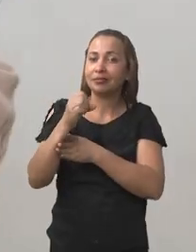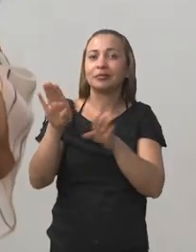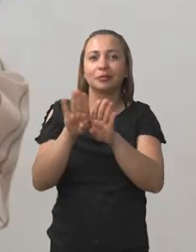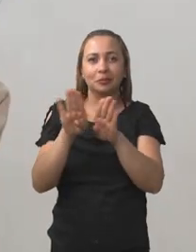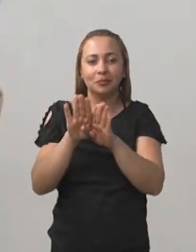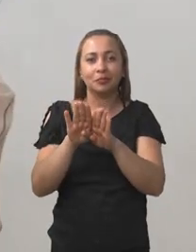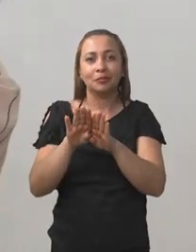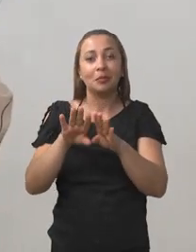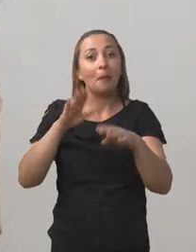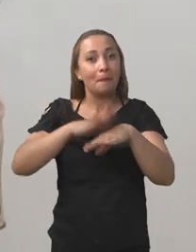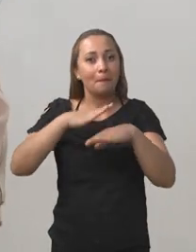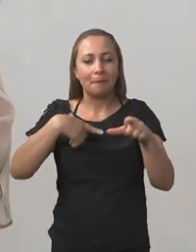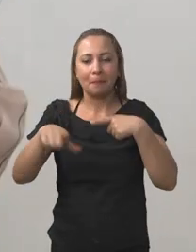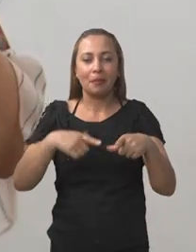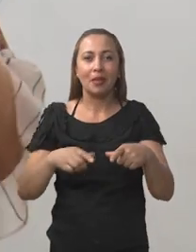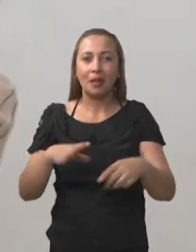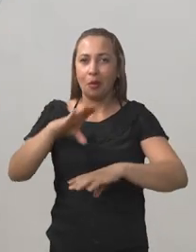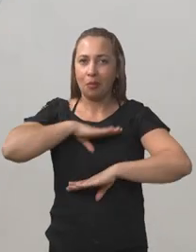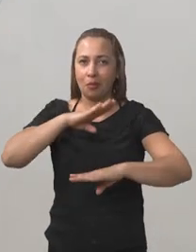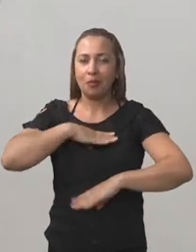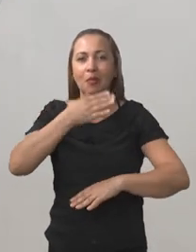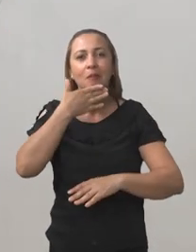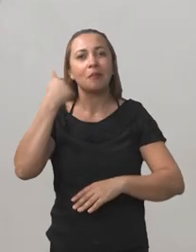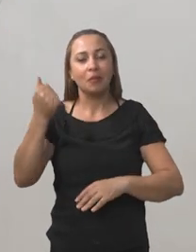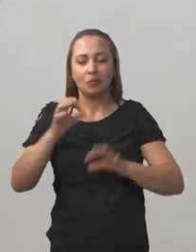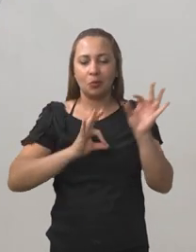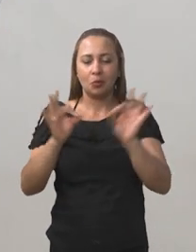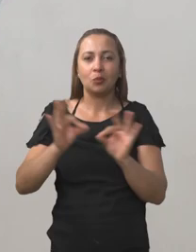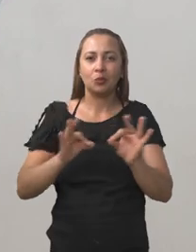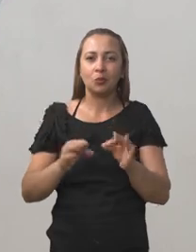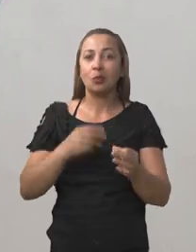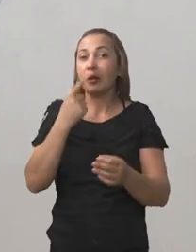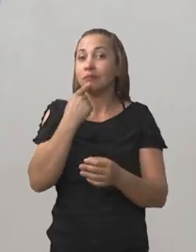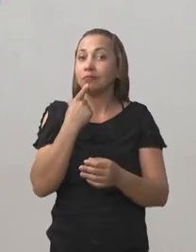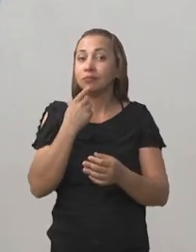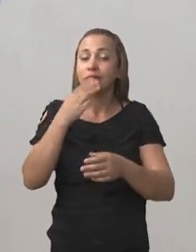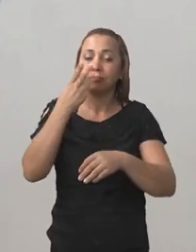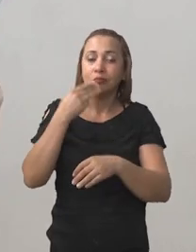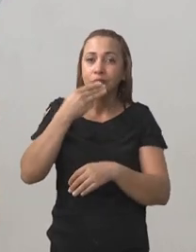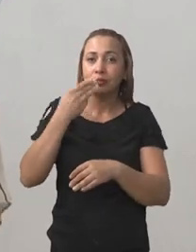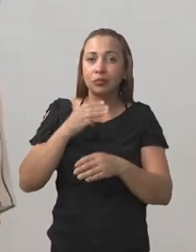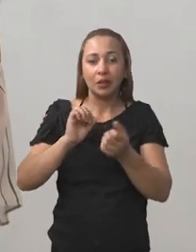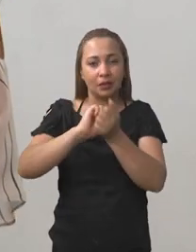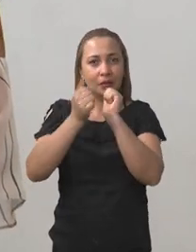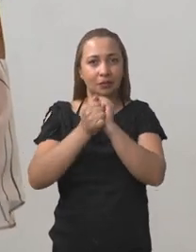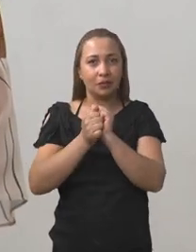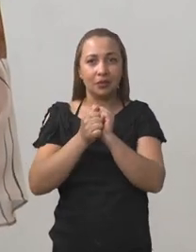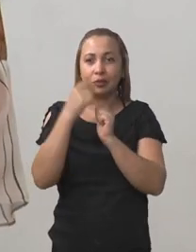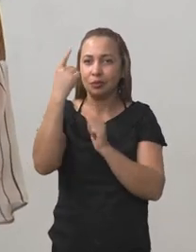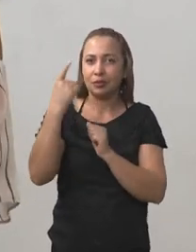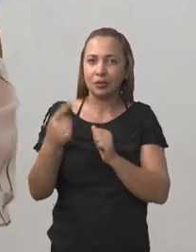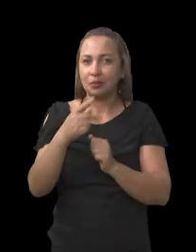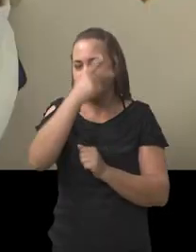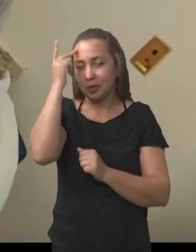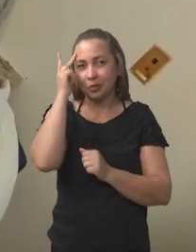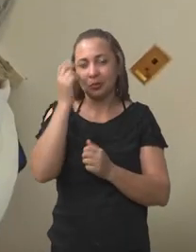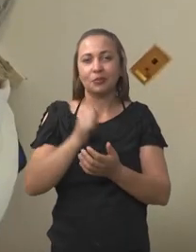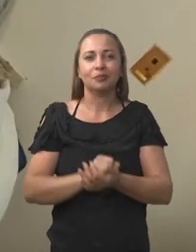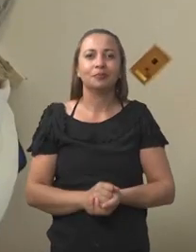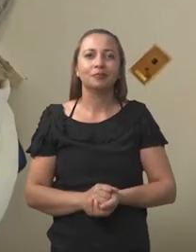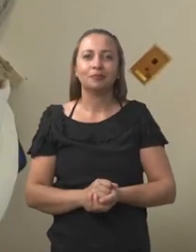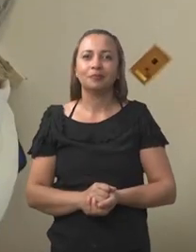Quanto mais a gente trabalha com esse corpo, melhor vai ser esse controle glicêmico e também a adaptação desses indivíduos.